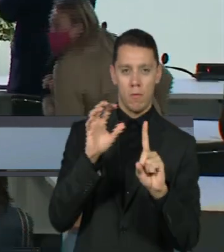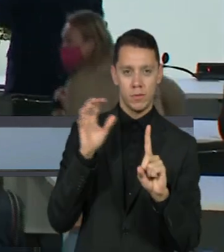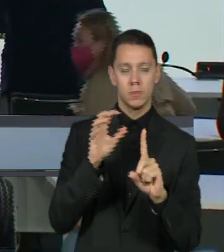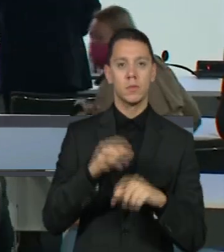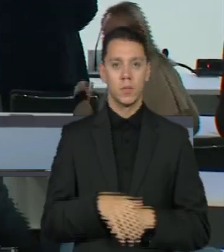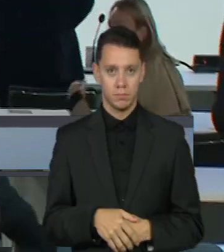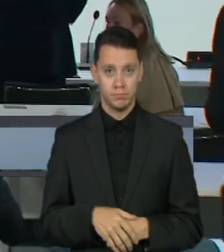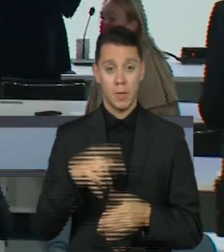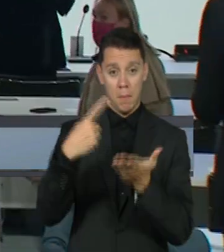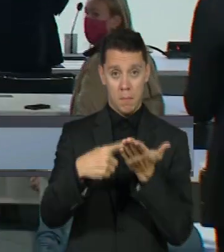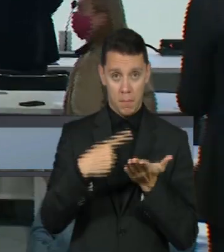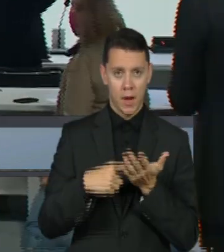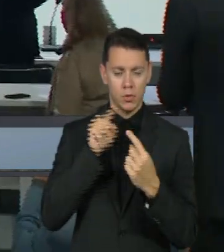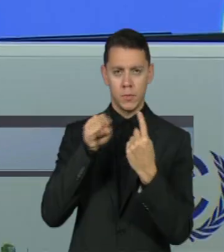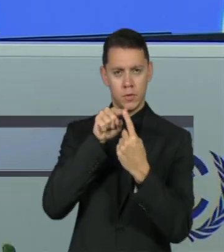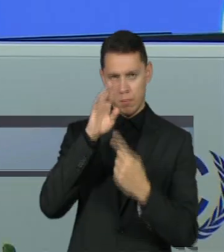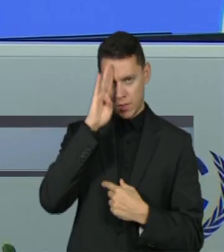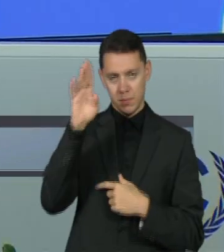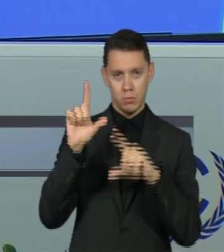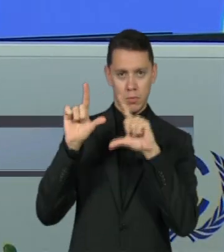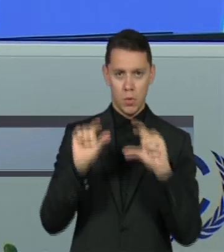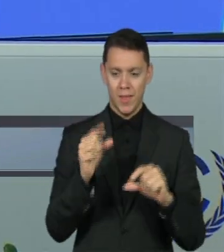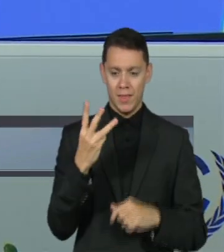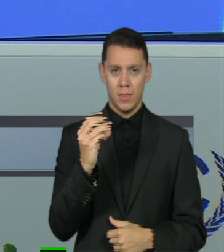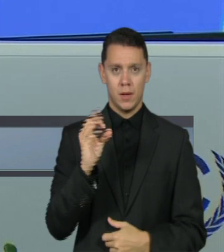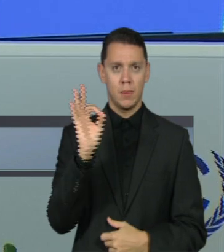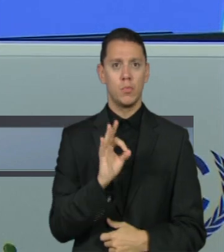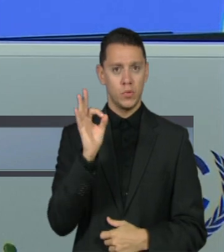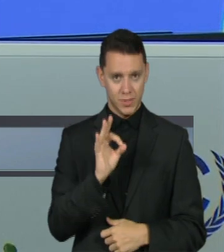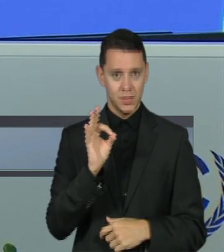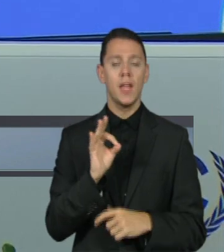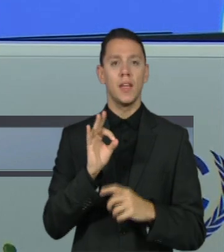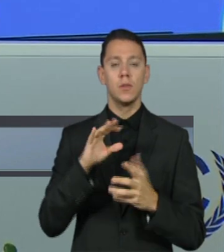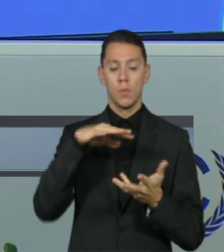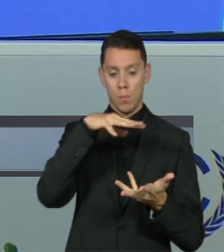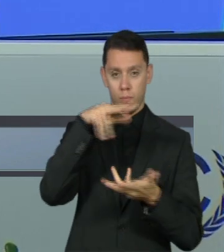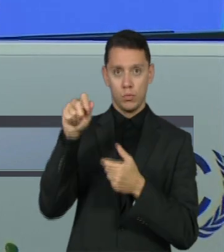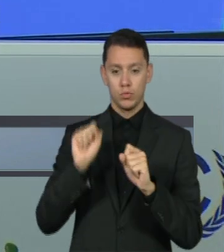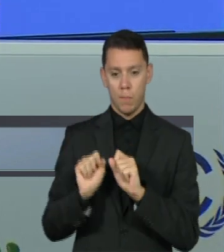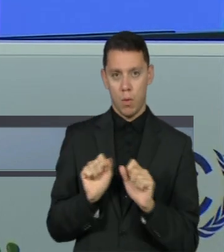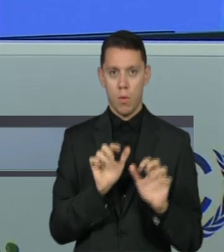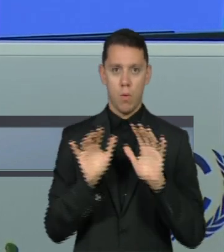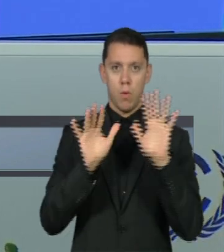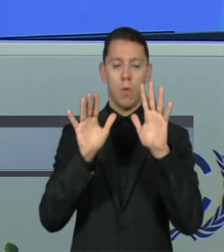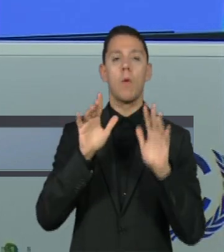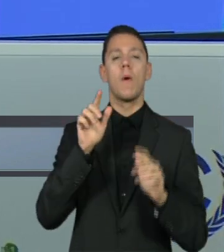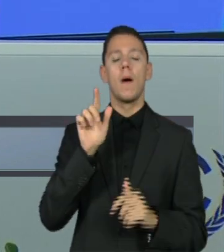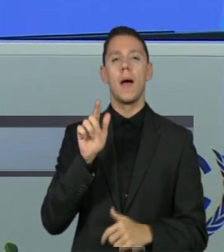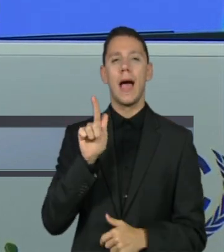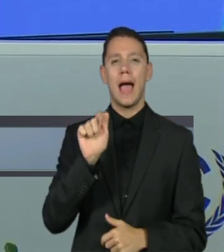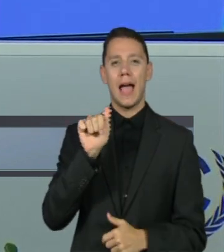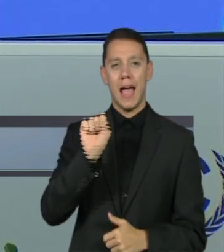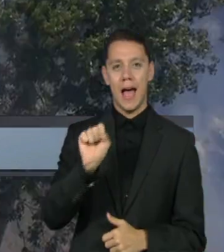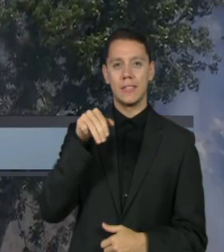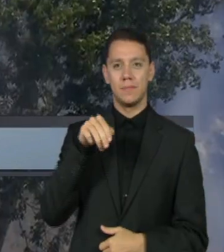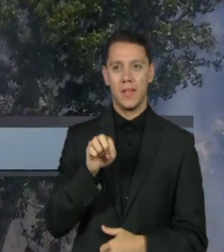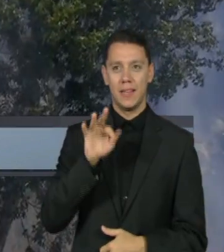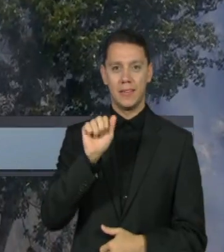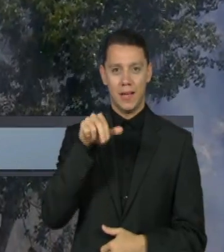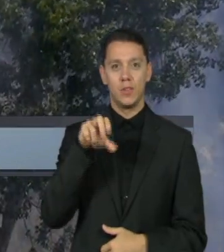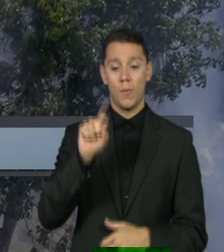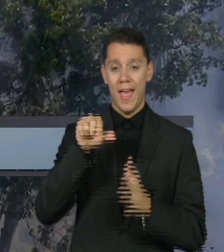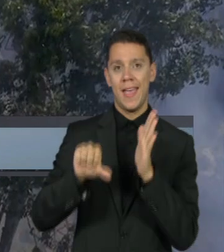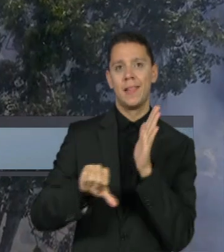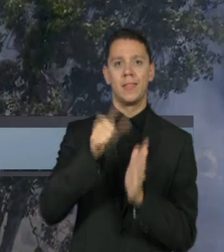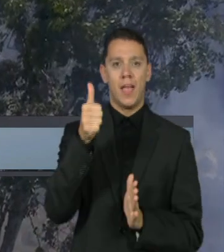objetivo principal a redução em 30% das emissões globais de metano até 2030, é considerado inédito. O